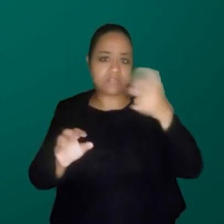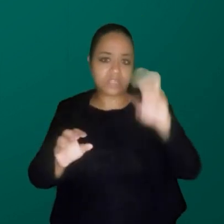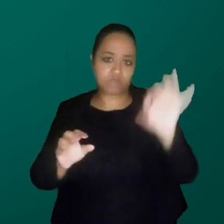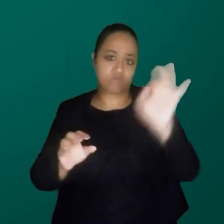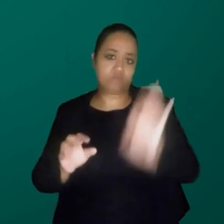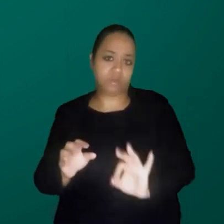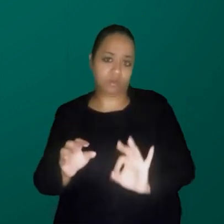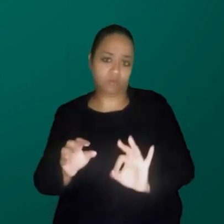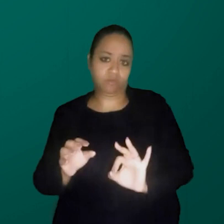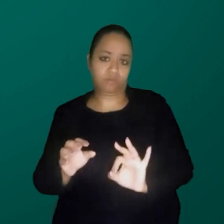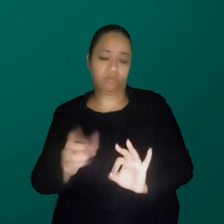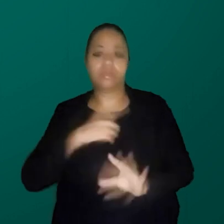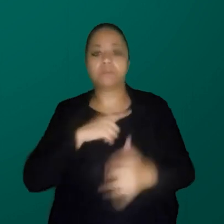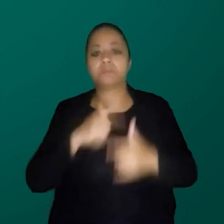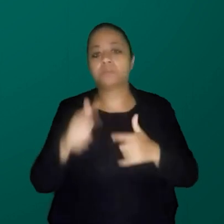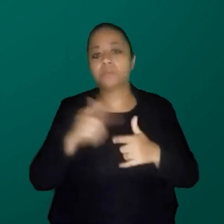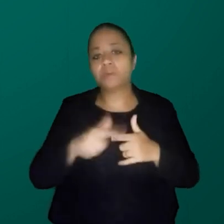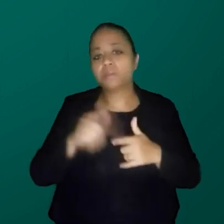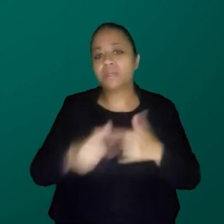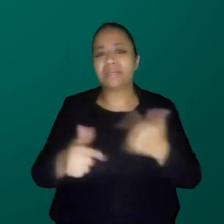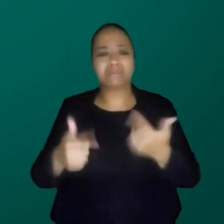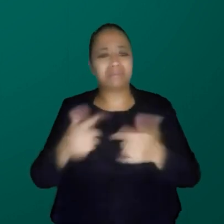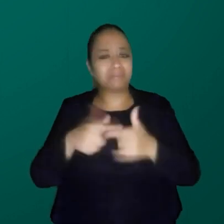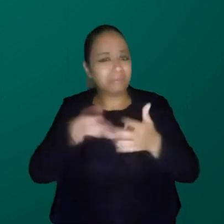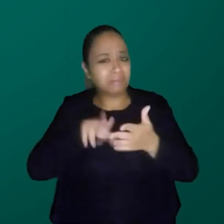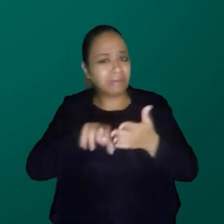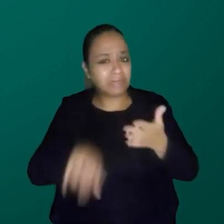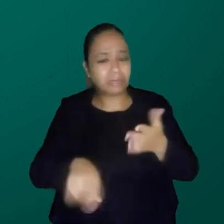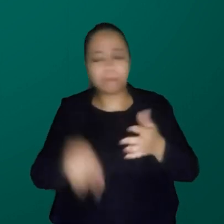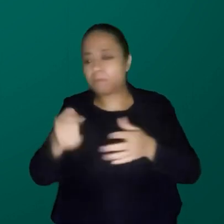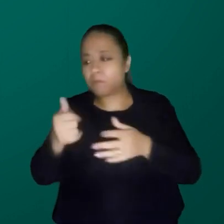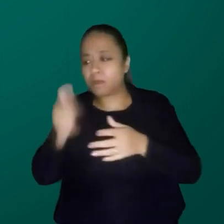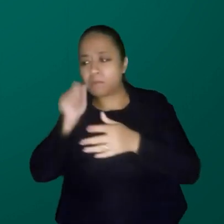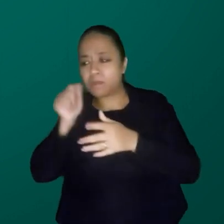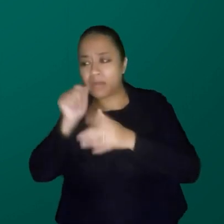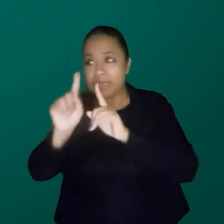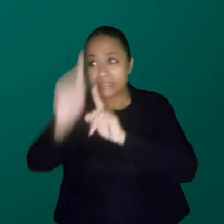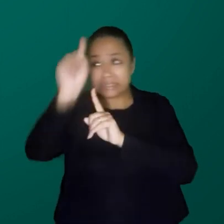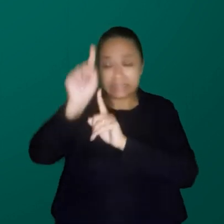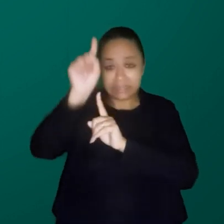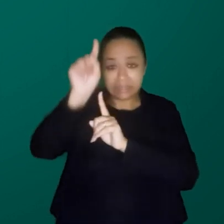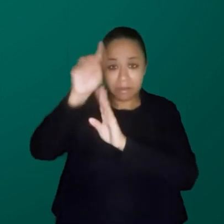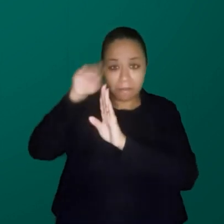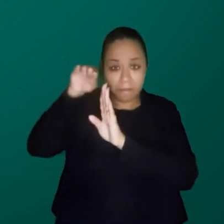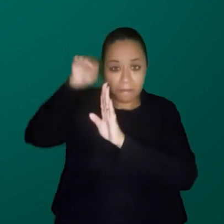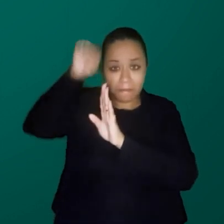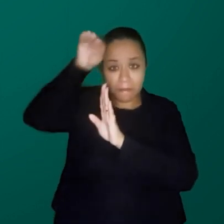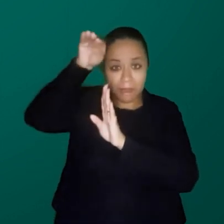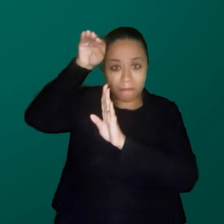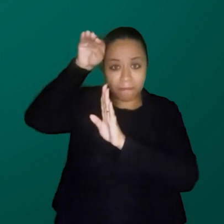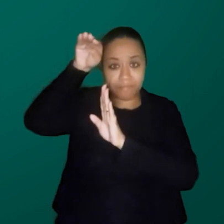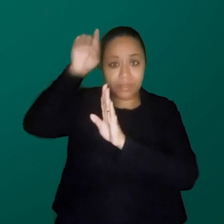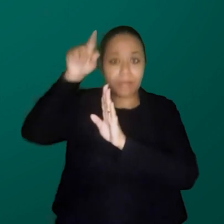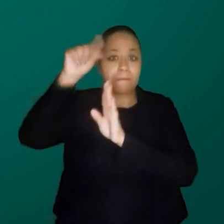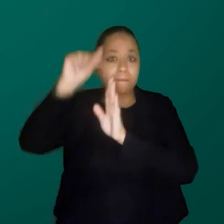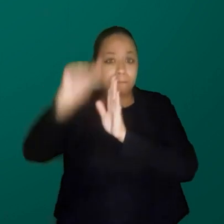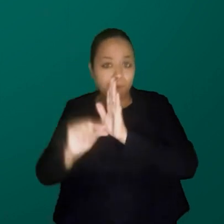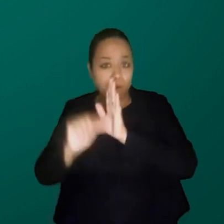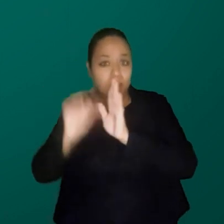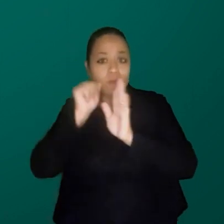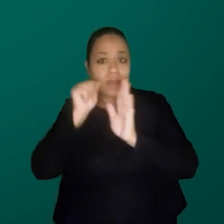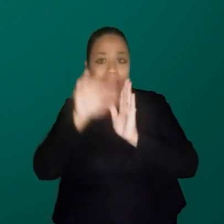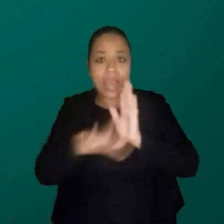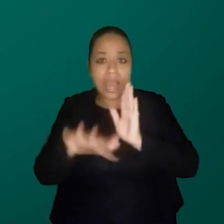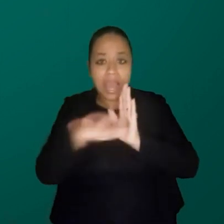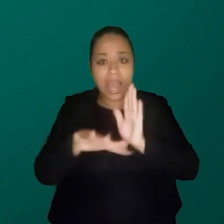temos um problema dentro de outro problema. Eu tenho pouca mulher no topo e eu tenho menos ainda mulher nas